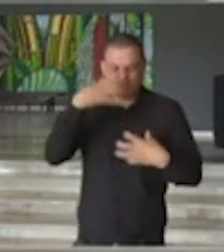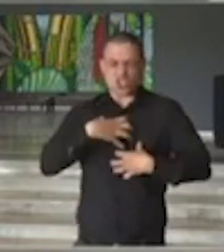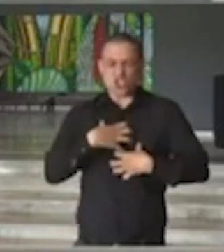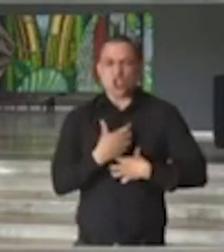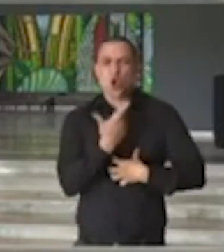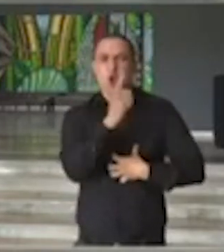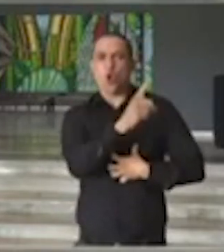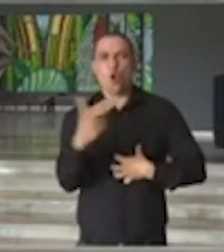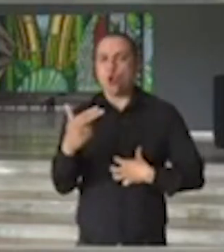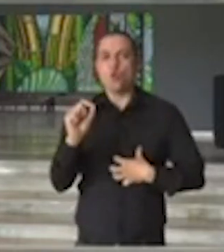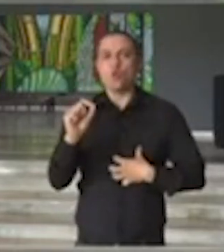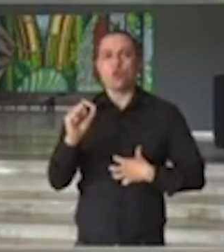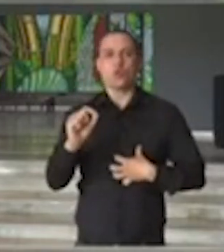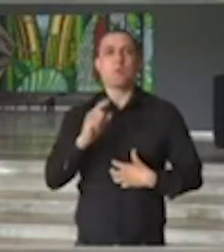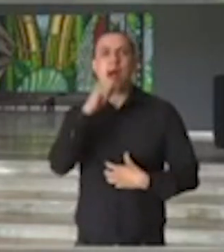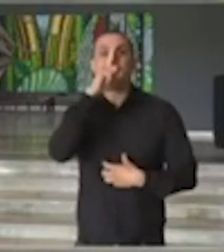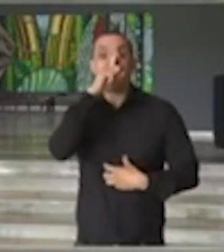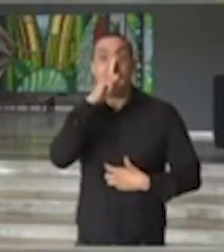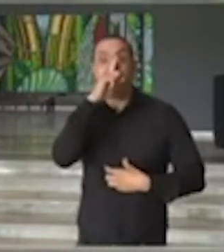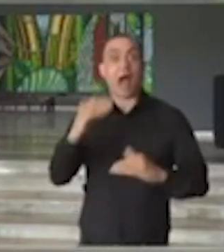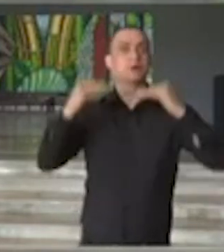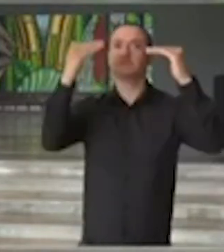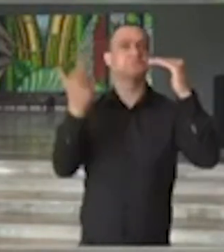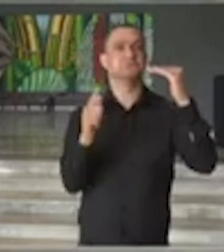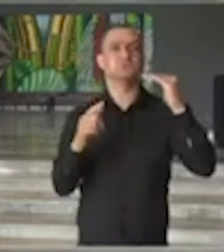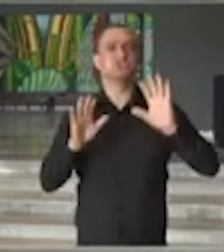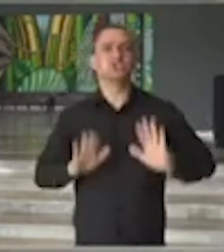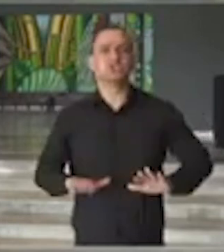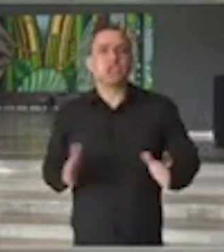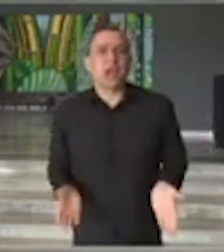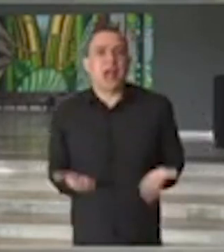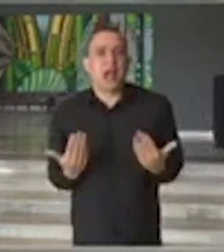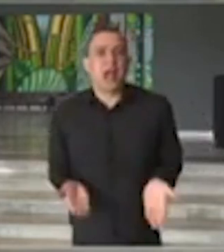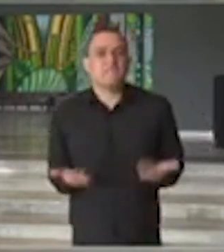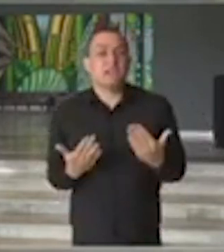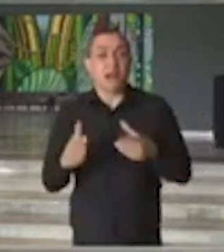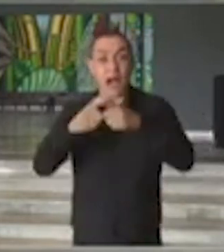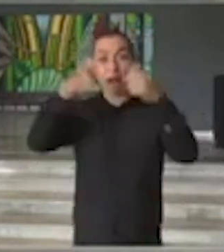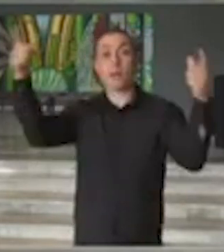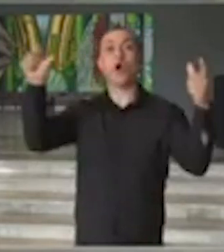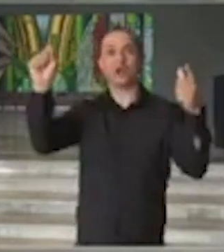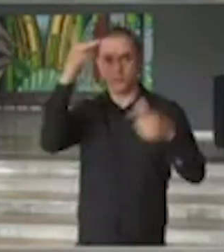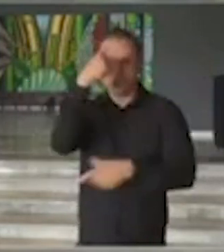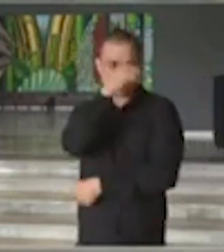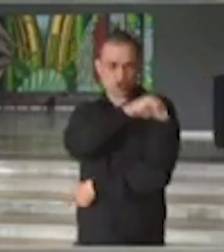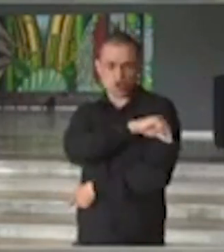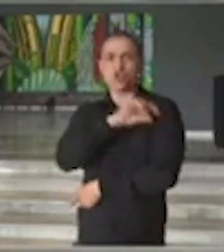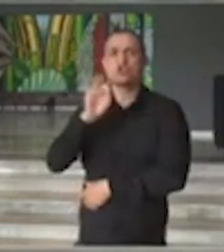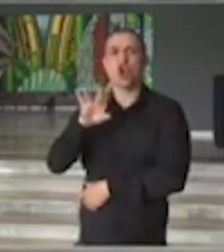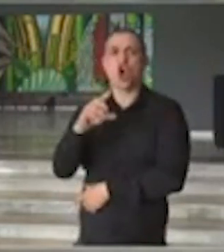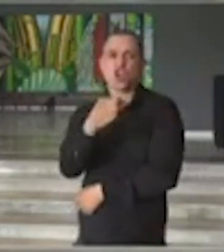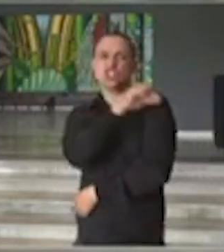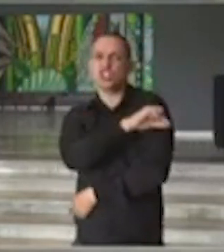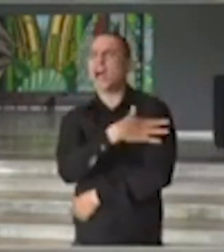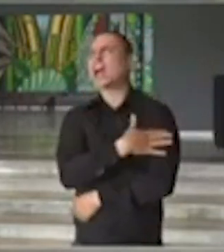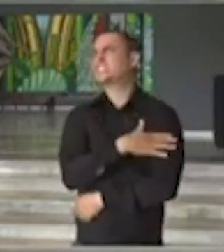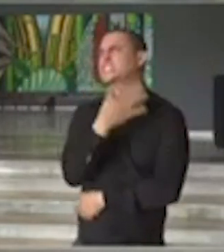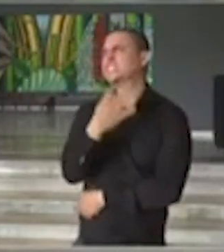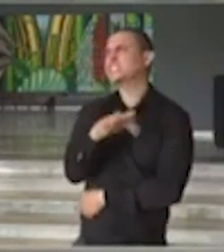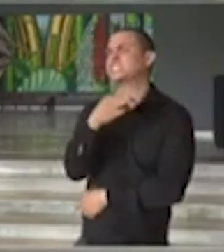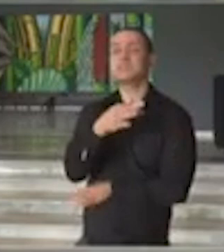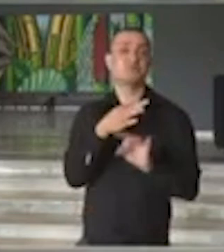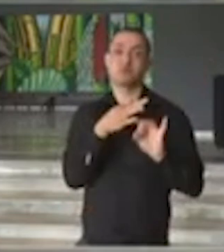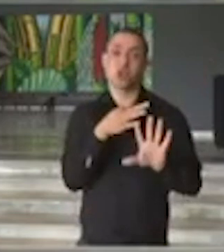baixa gravidade. A maioria destes casos apresentou apenas dor no local